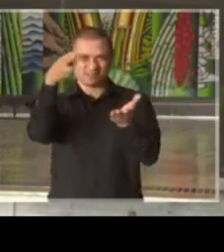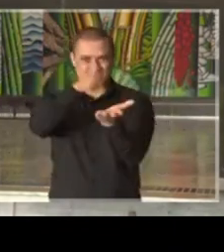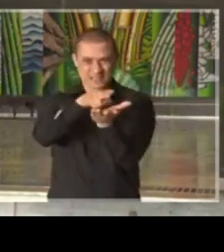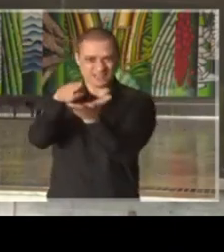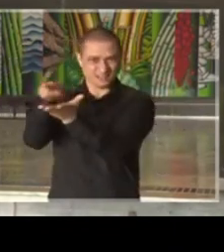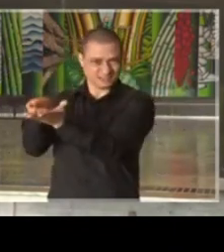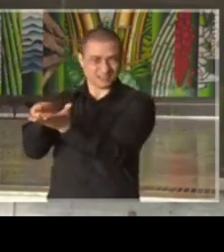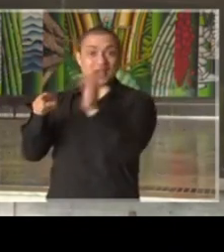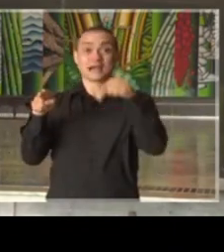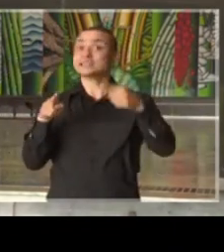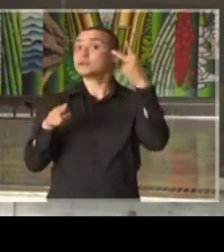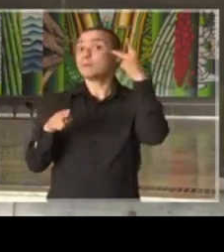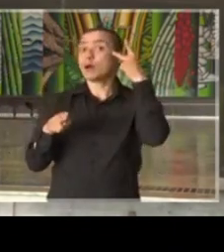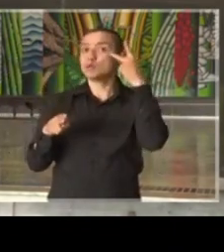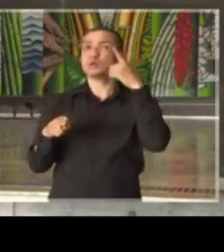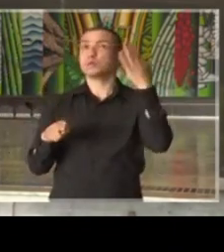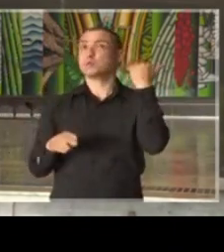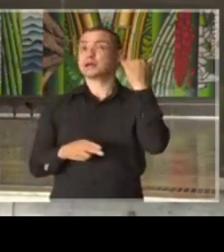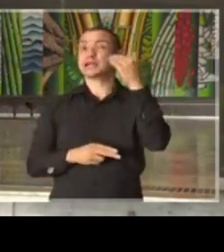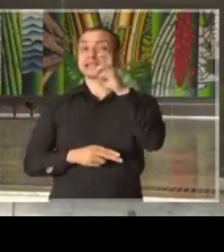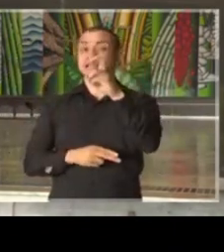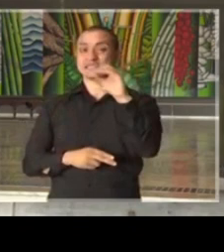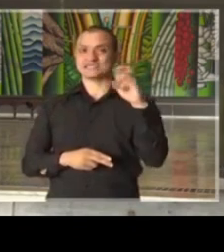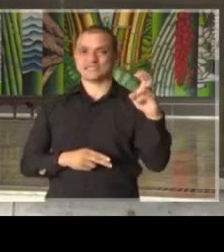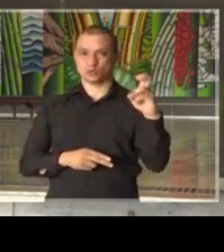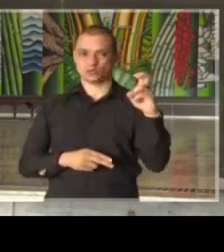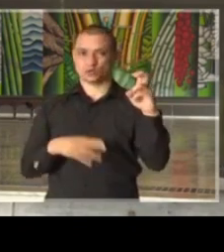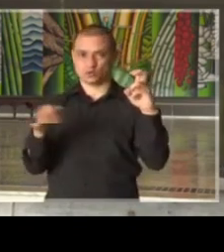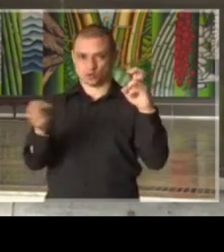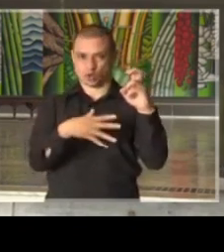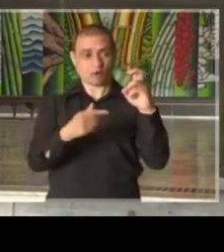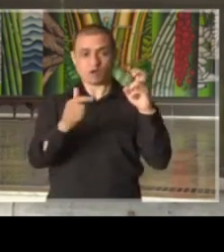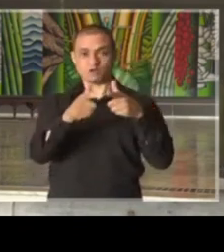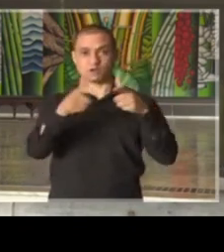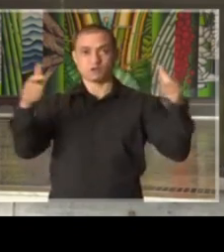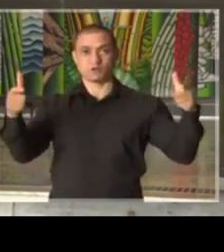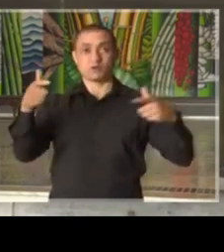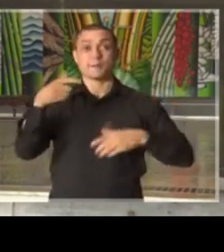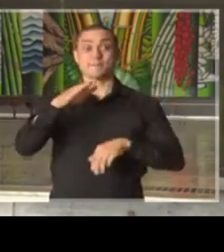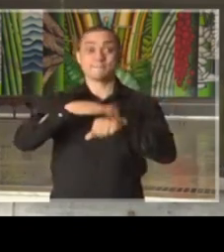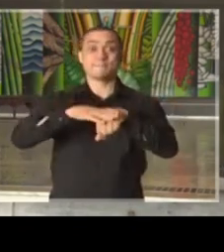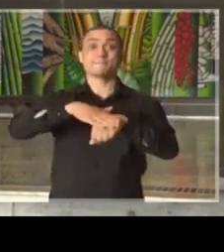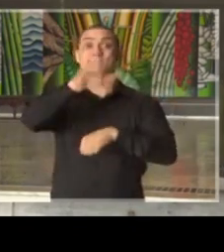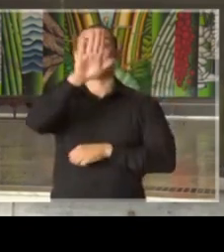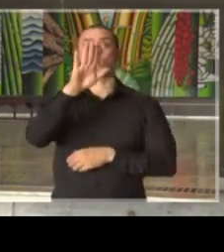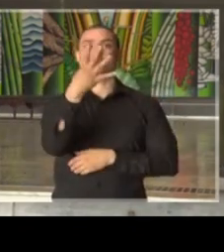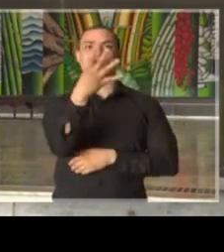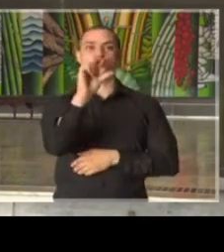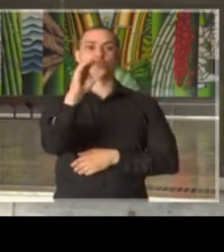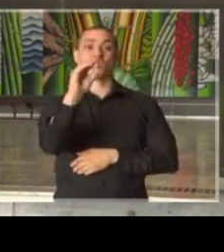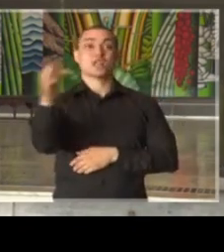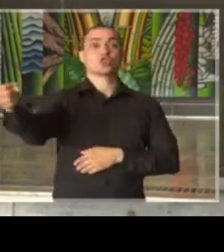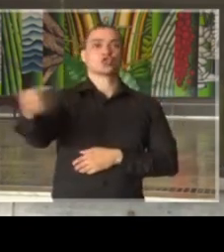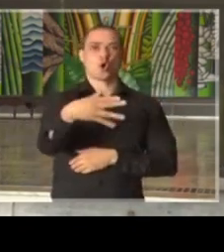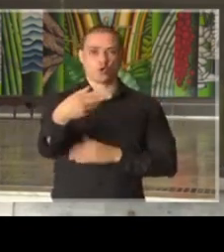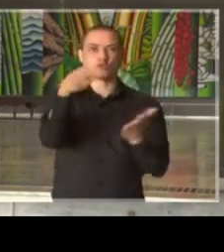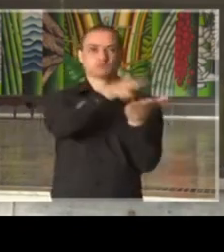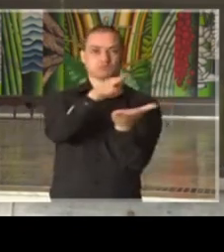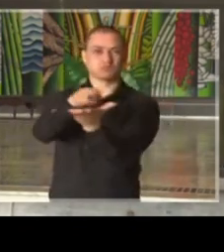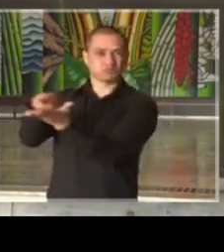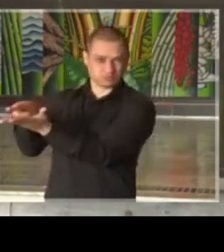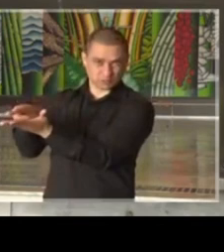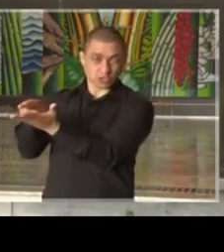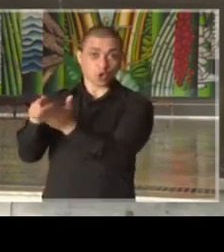cidade de São Paulo nós tínhamos 505 leitos, vamos ampliar em mais 490, ontem